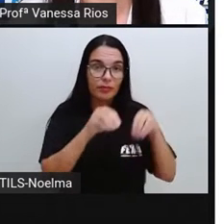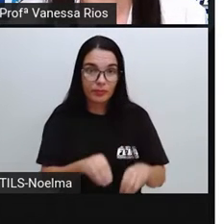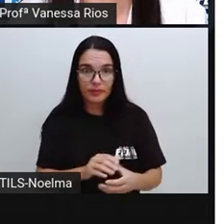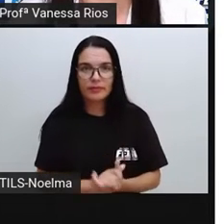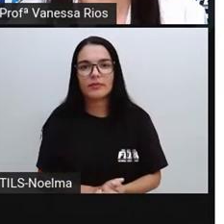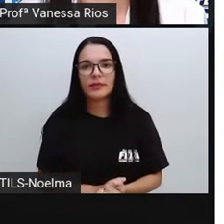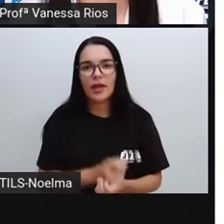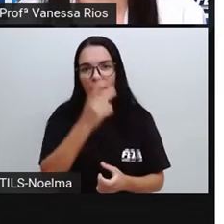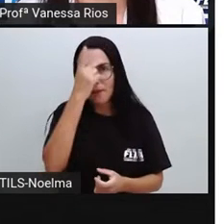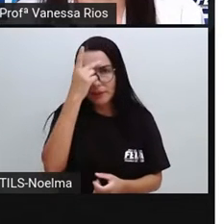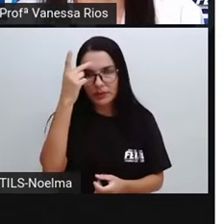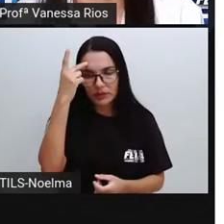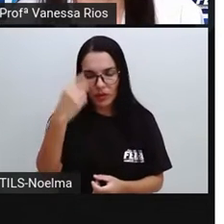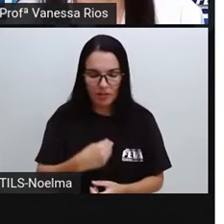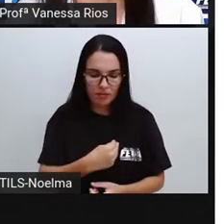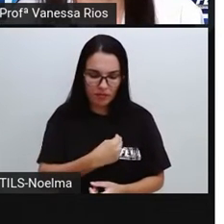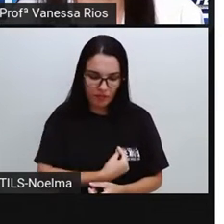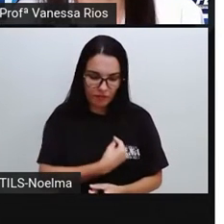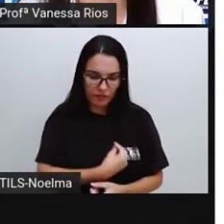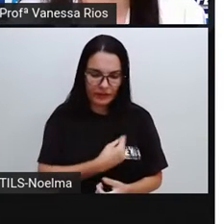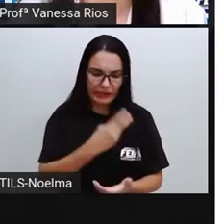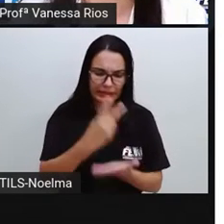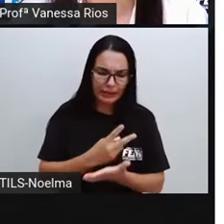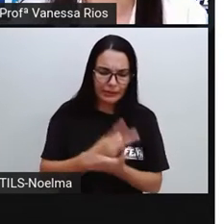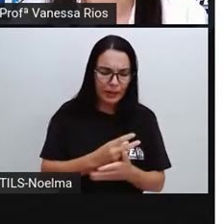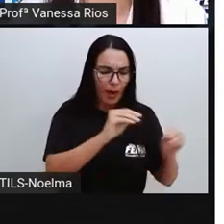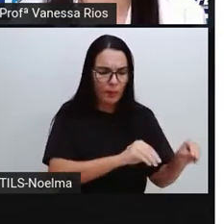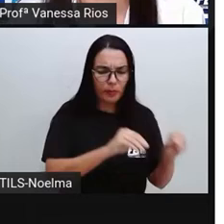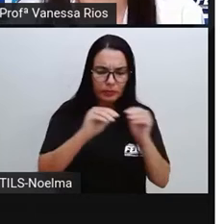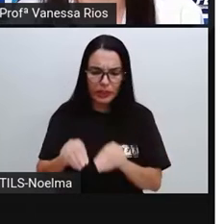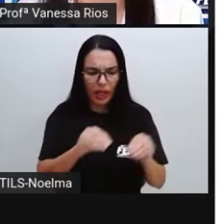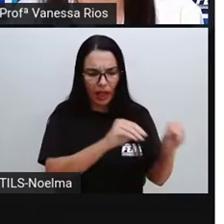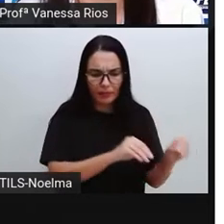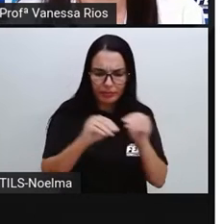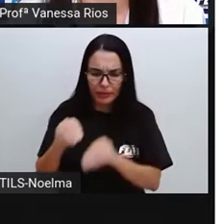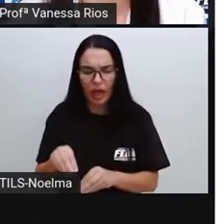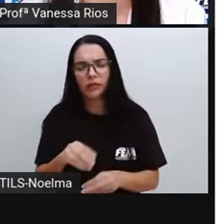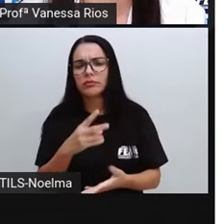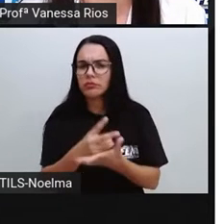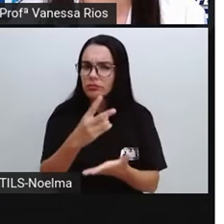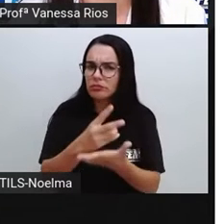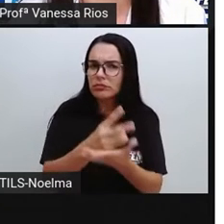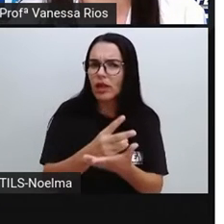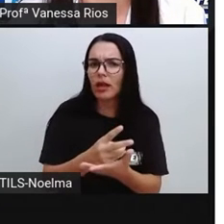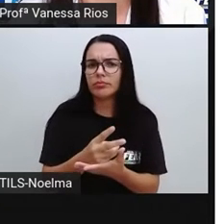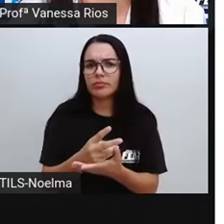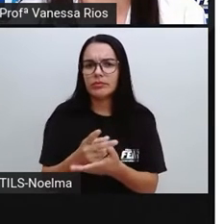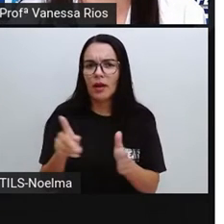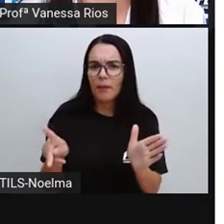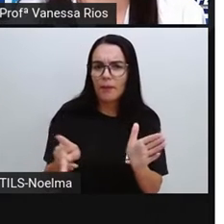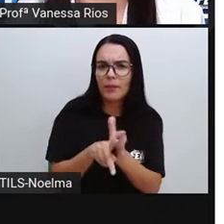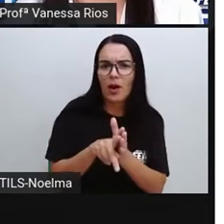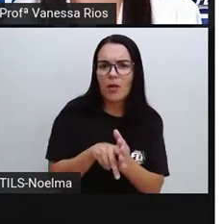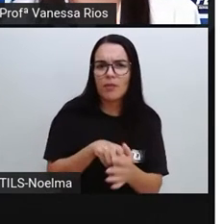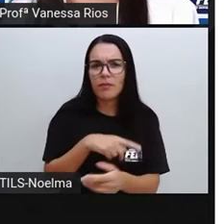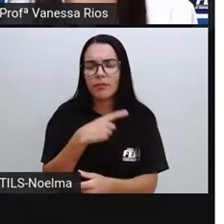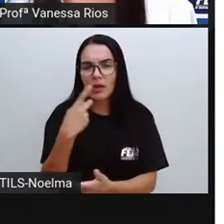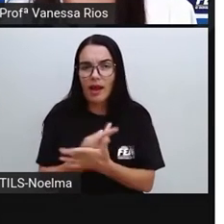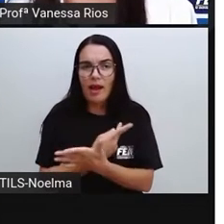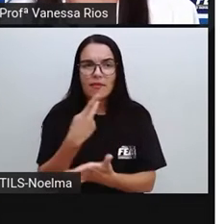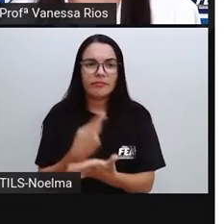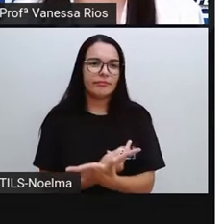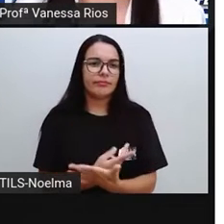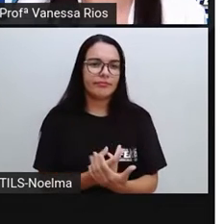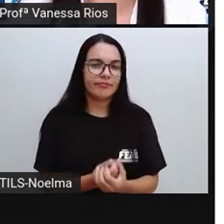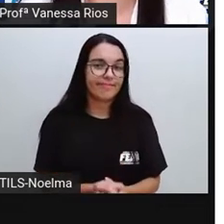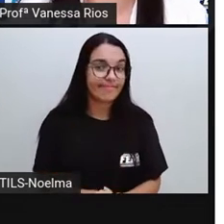está sempre a mudar de habitação ou ocupação. Modo de vida de pessoa errante.